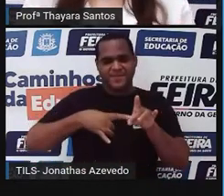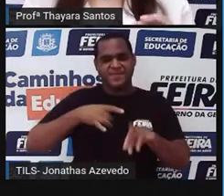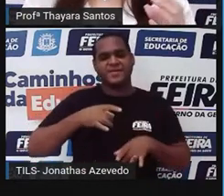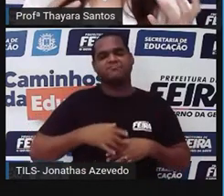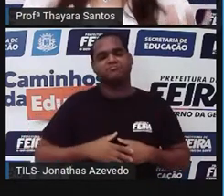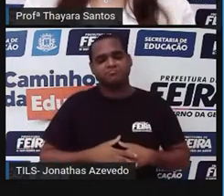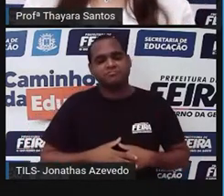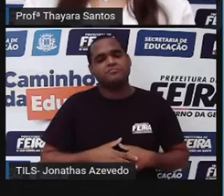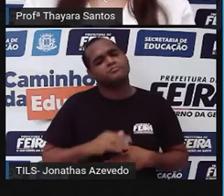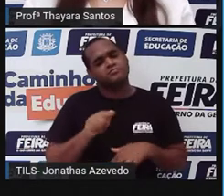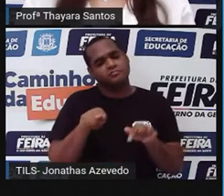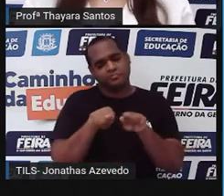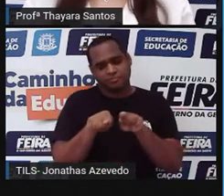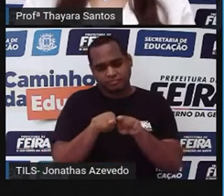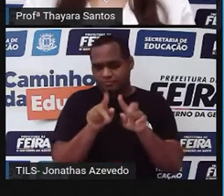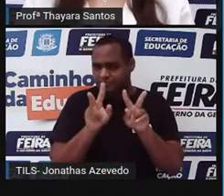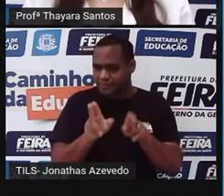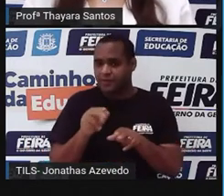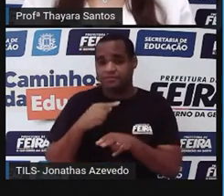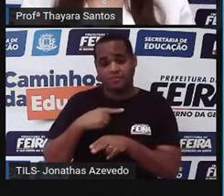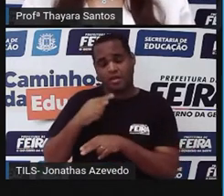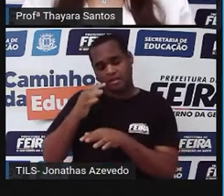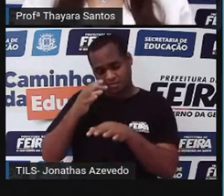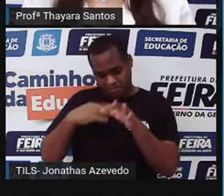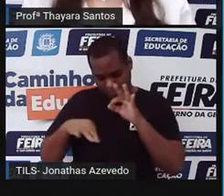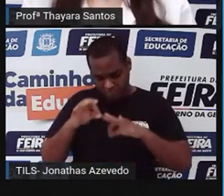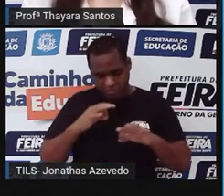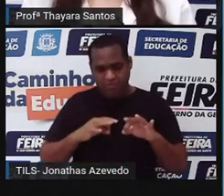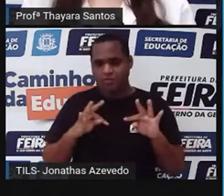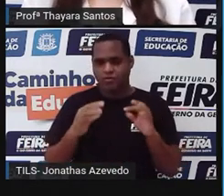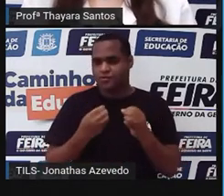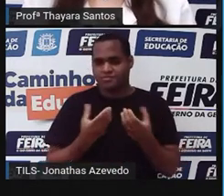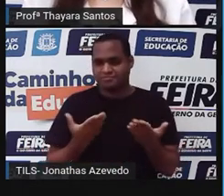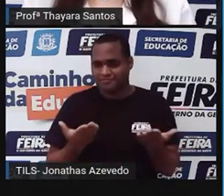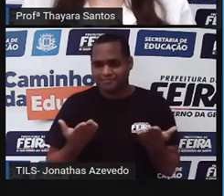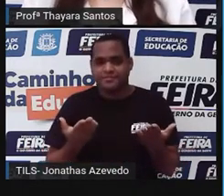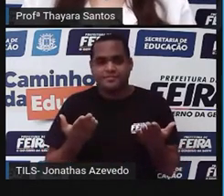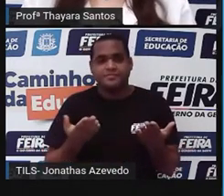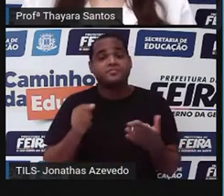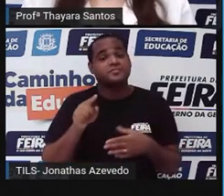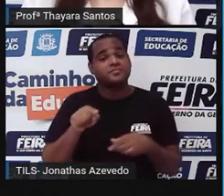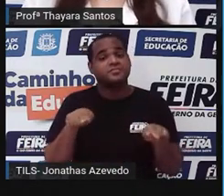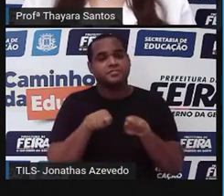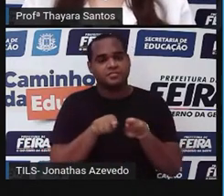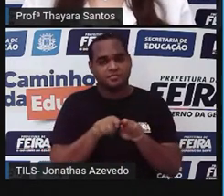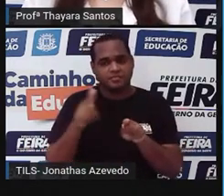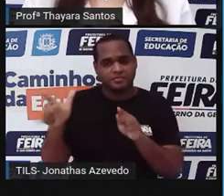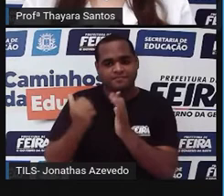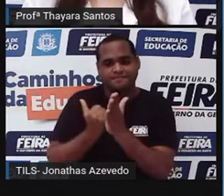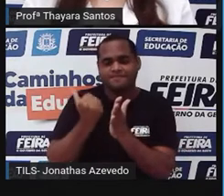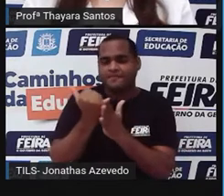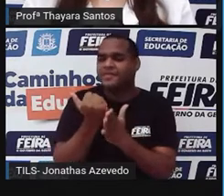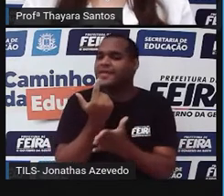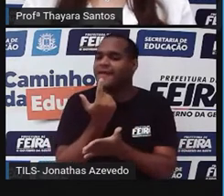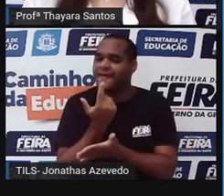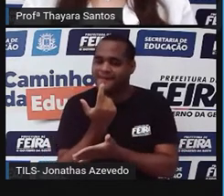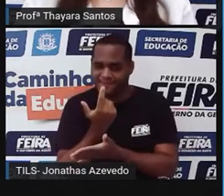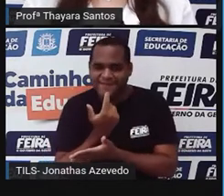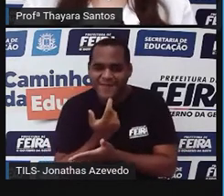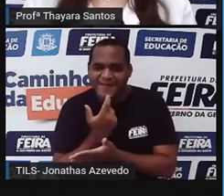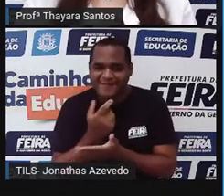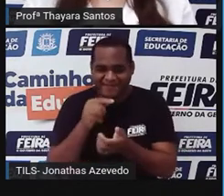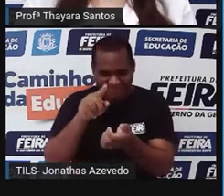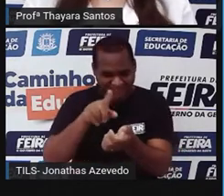moluscos, eles têm esse tubo digestório completo. Além disso, eles têm sistema circulatório aberto.